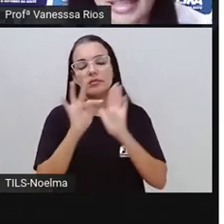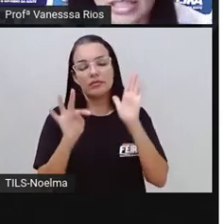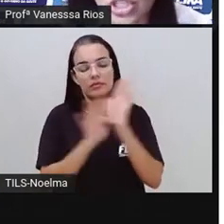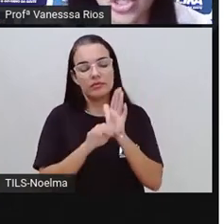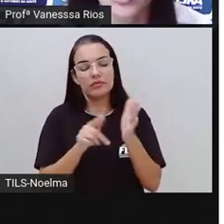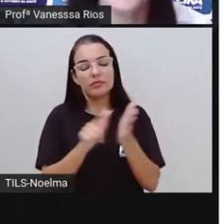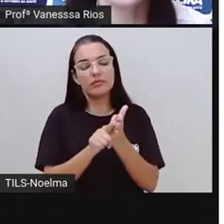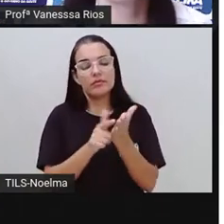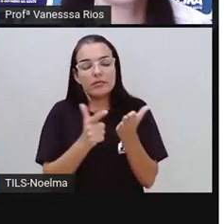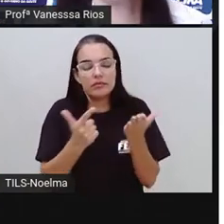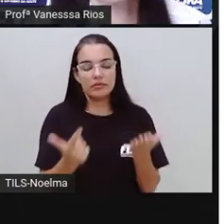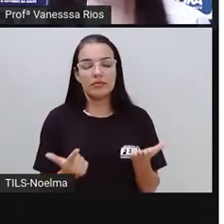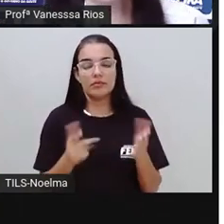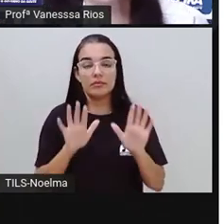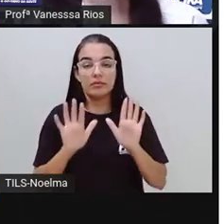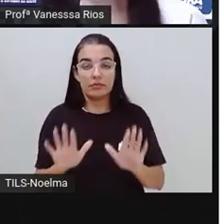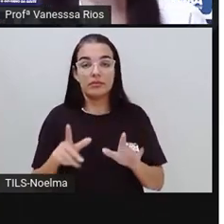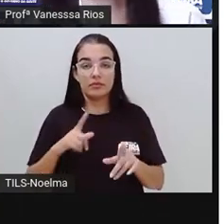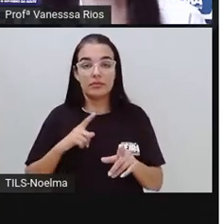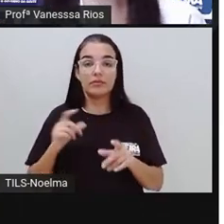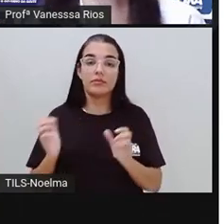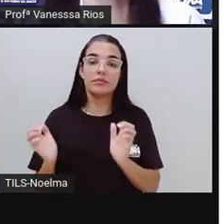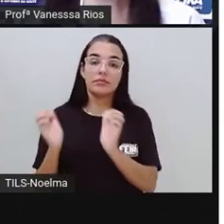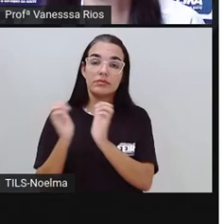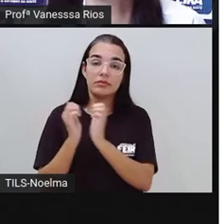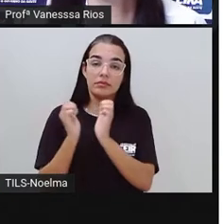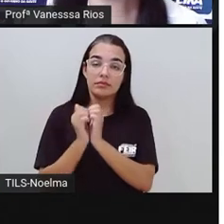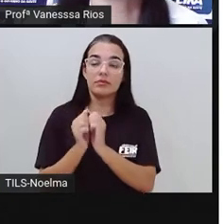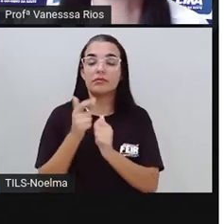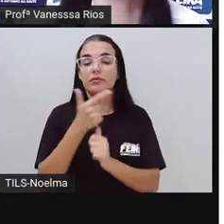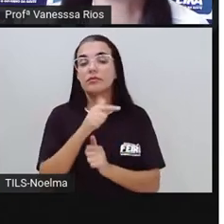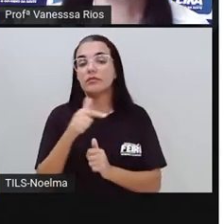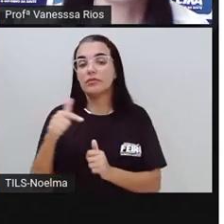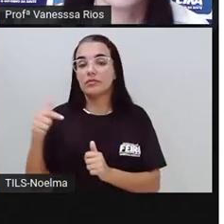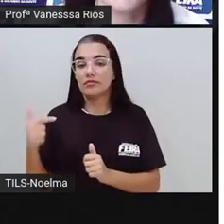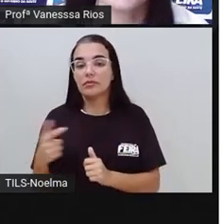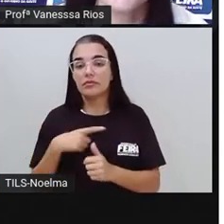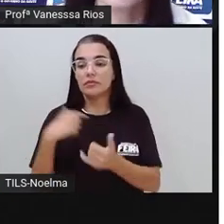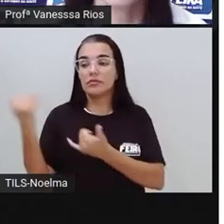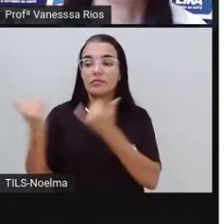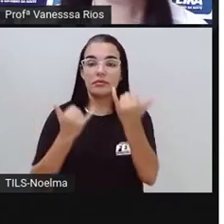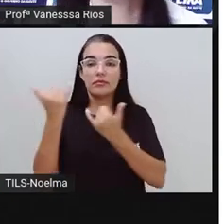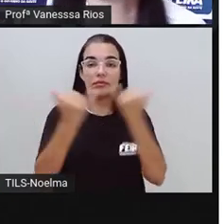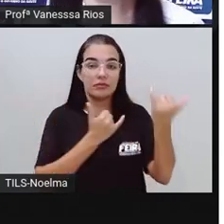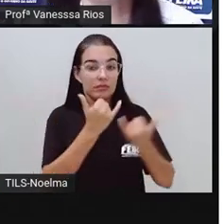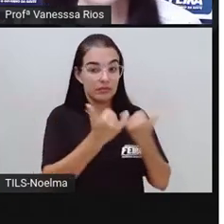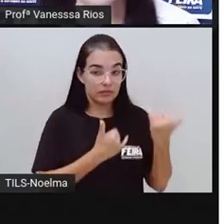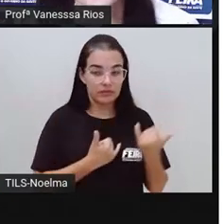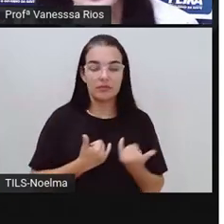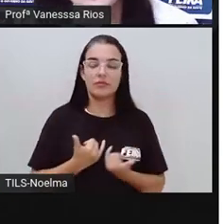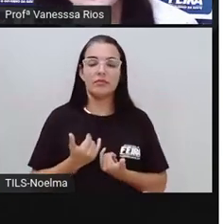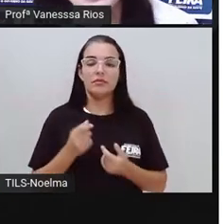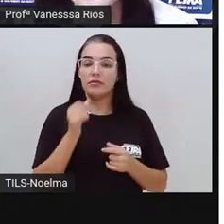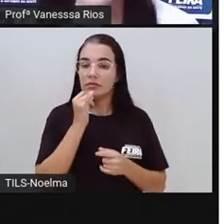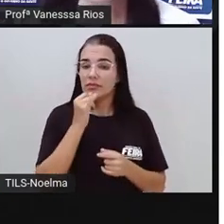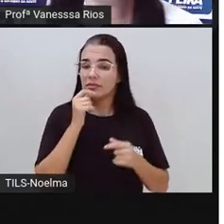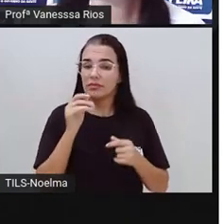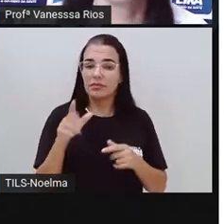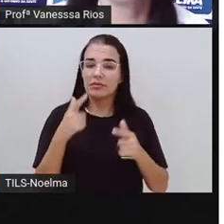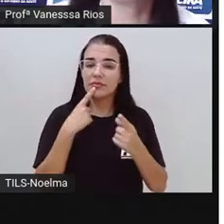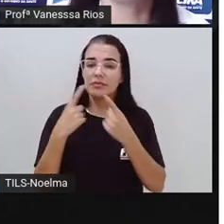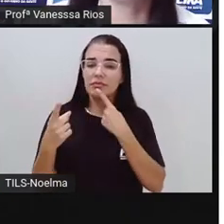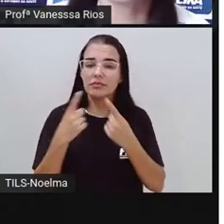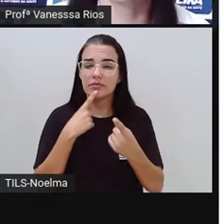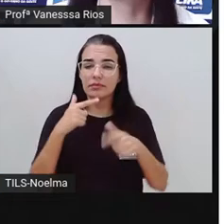jornalístico, mas pode também ter outras funções de obtenção de informação, como por exemplo, entrevista de emprego,